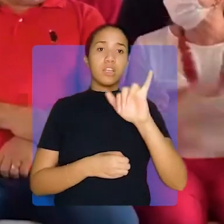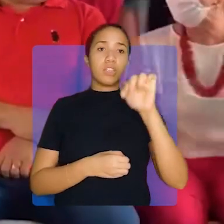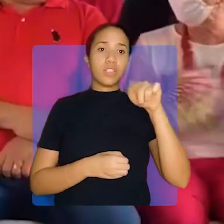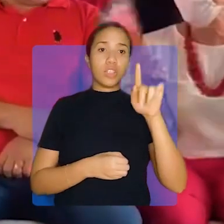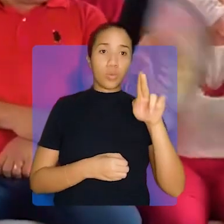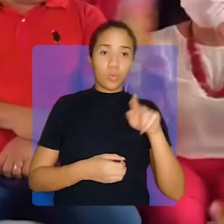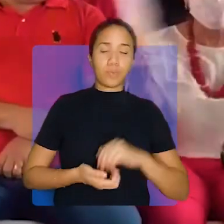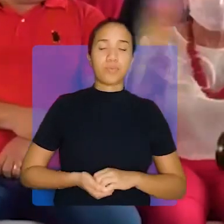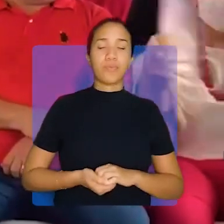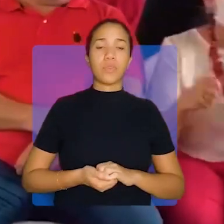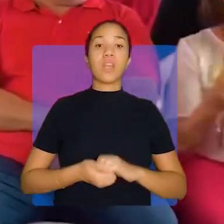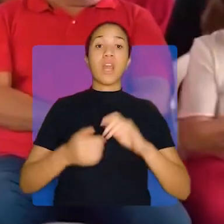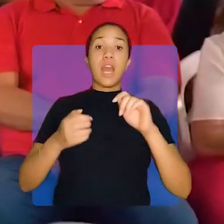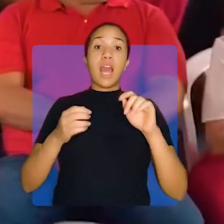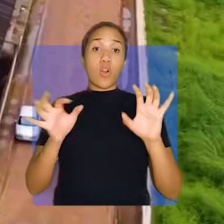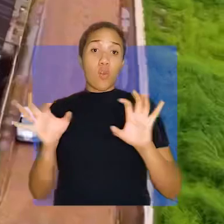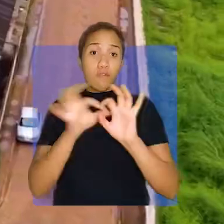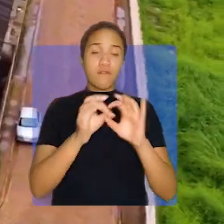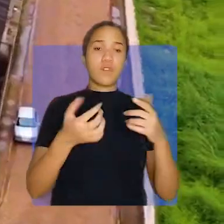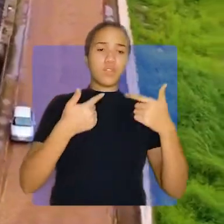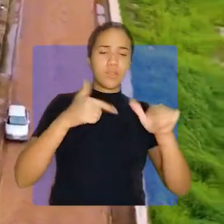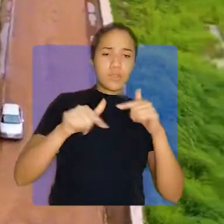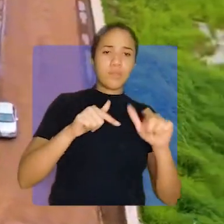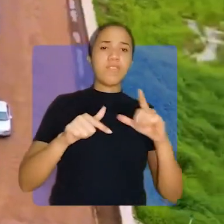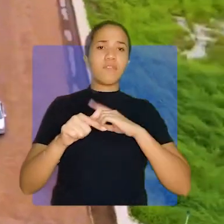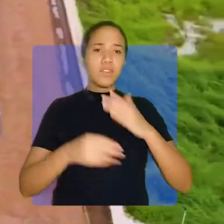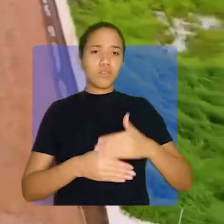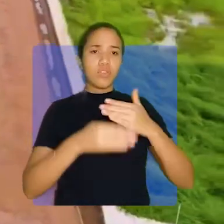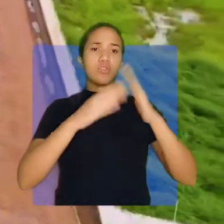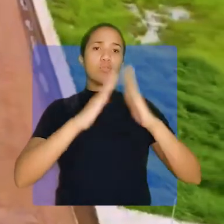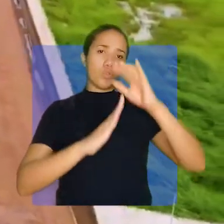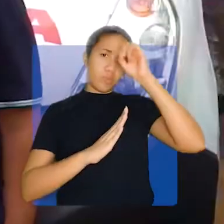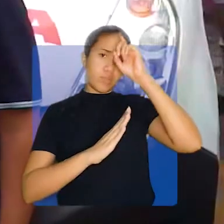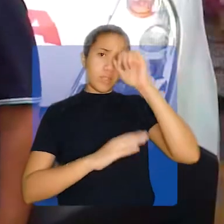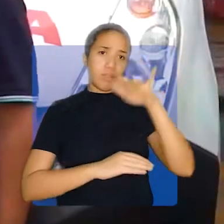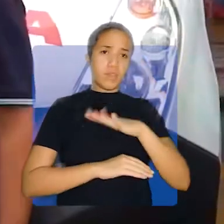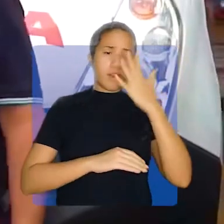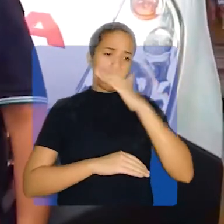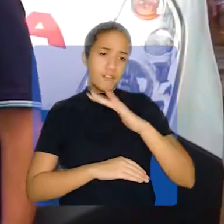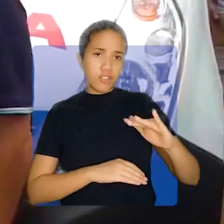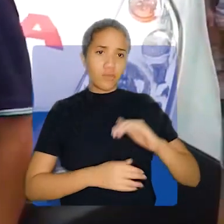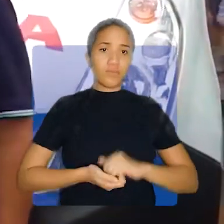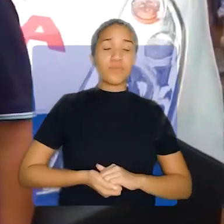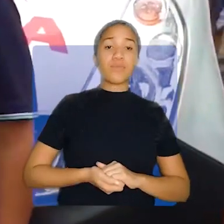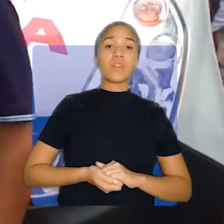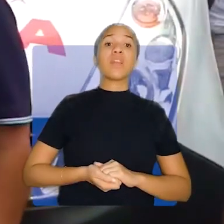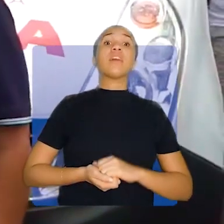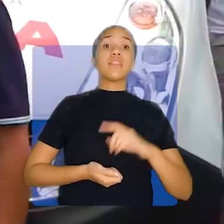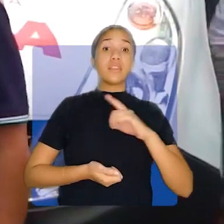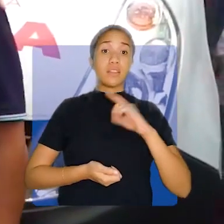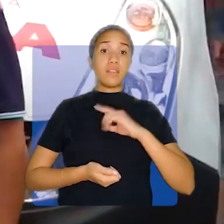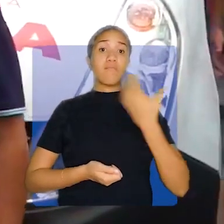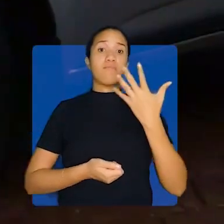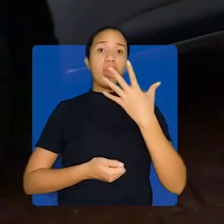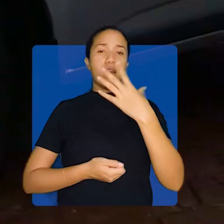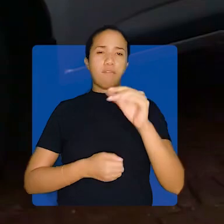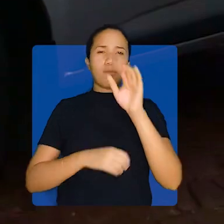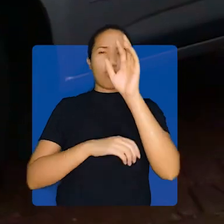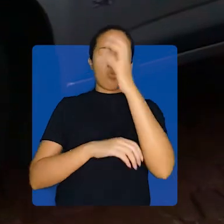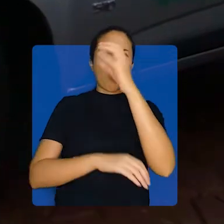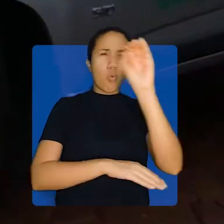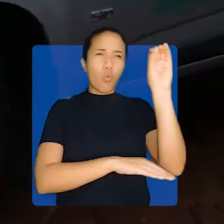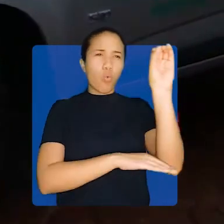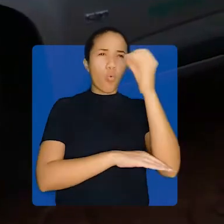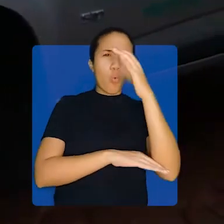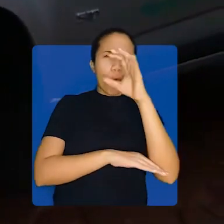Convênios vão possibilitar a construção do Hospital Materno Infantil no município. Ambulâncias foram entregues a nove municípios e a EMATER